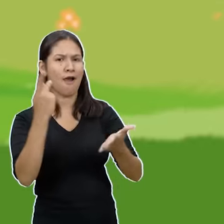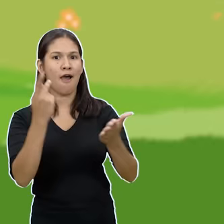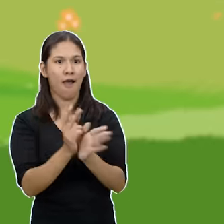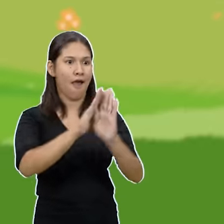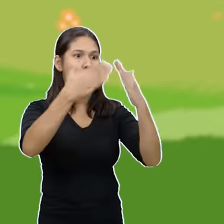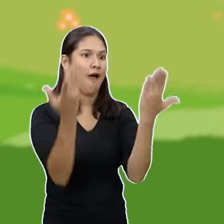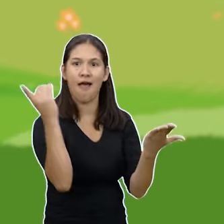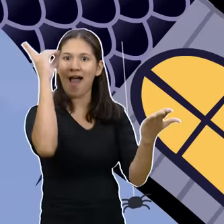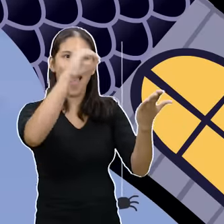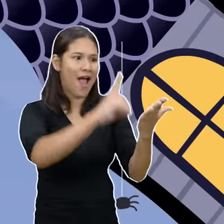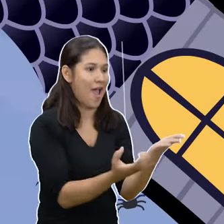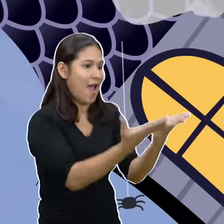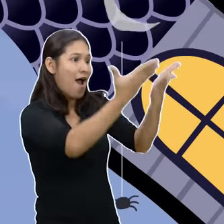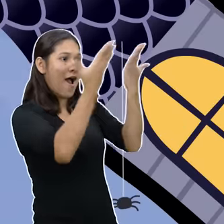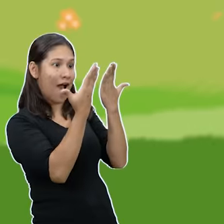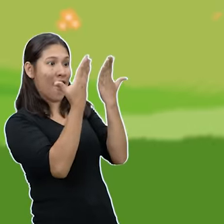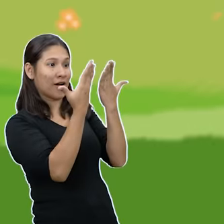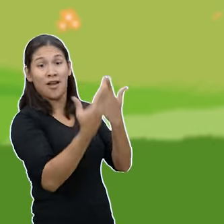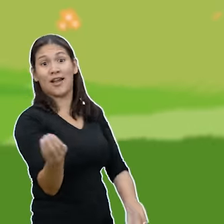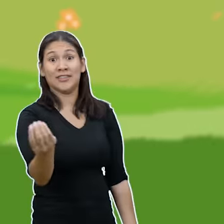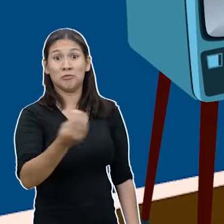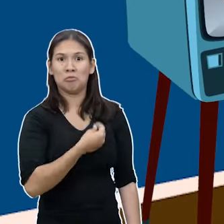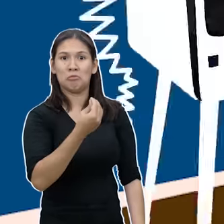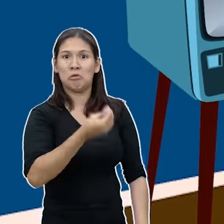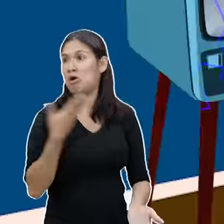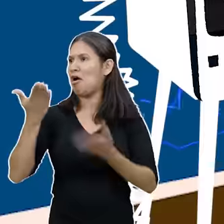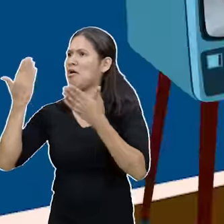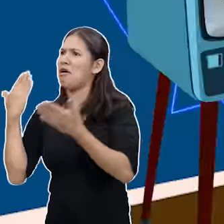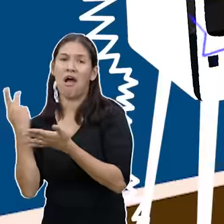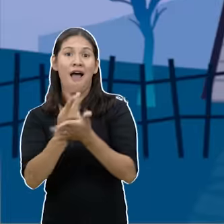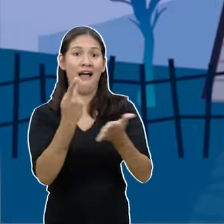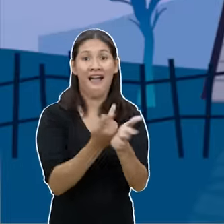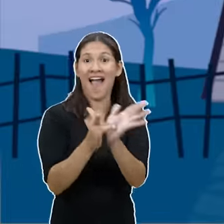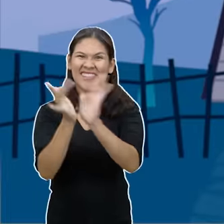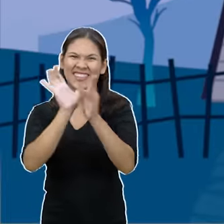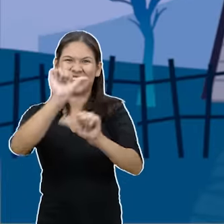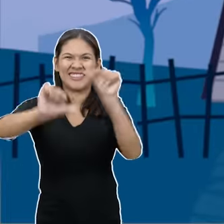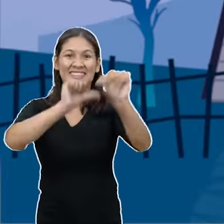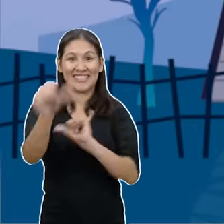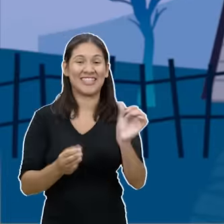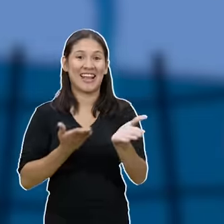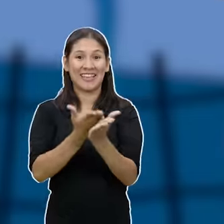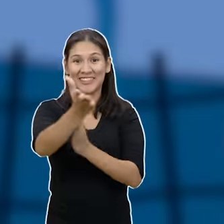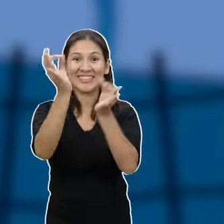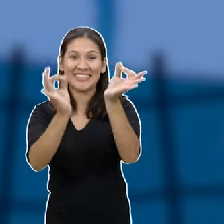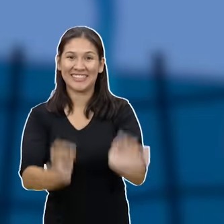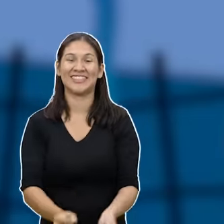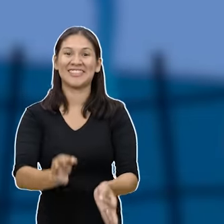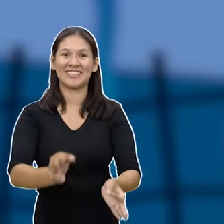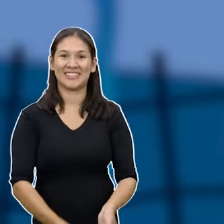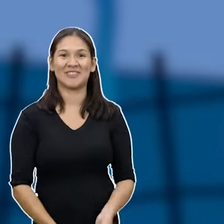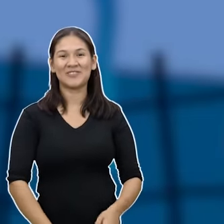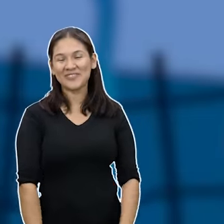torto A Bíblia encontrou E tudo que era torto Jesus endireitou